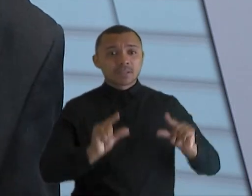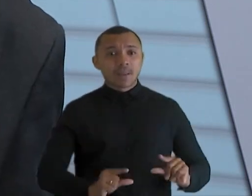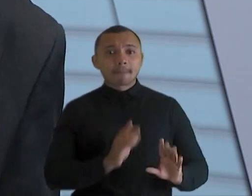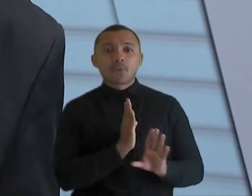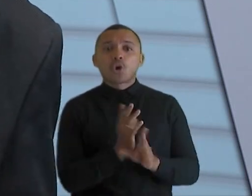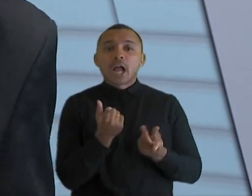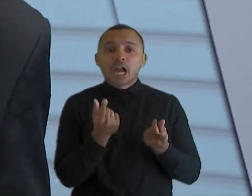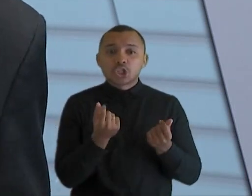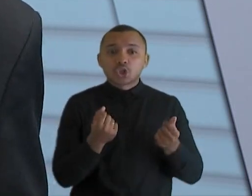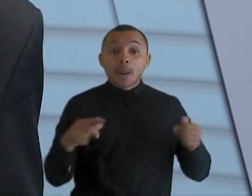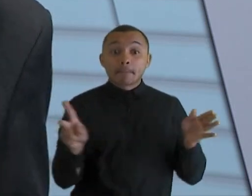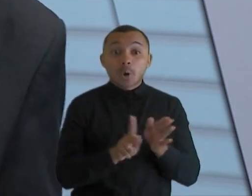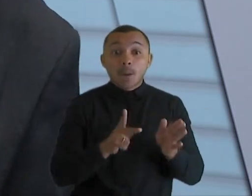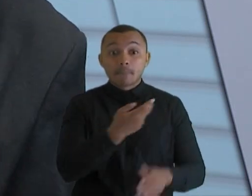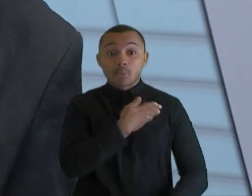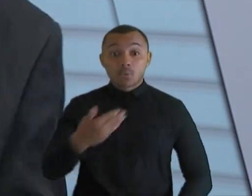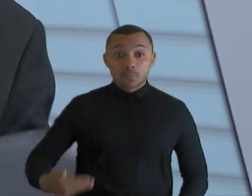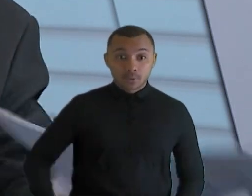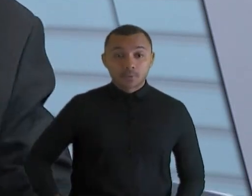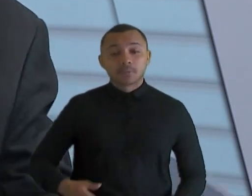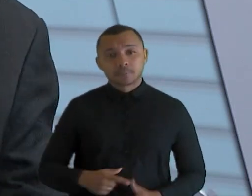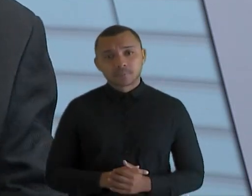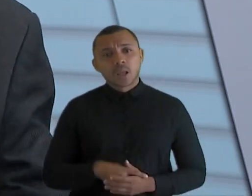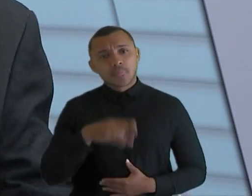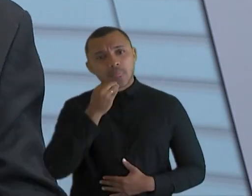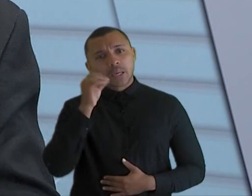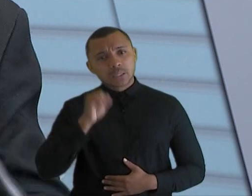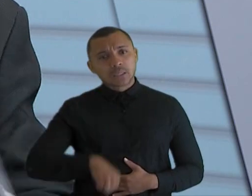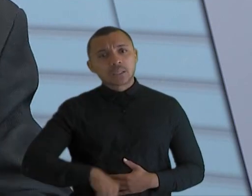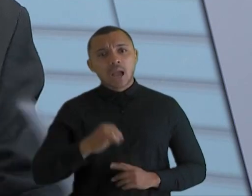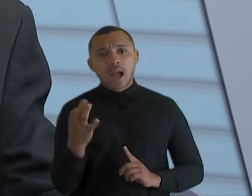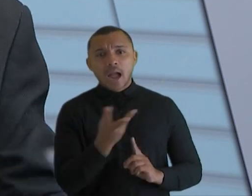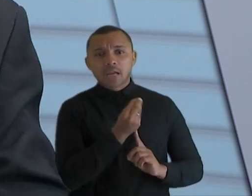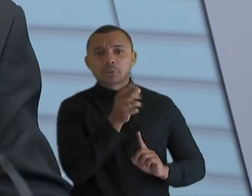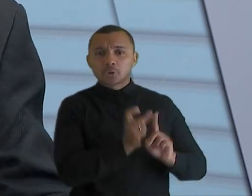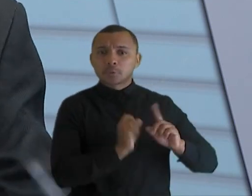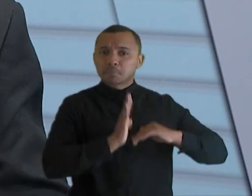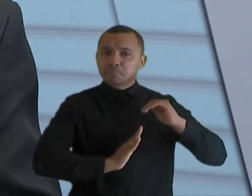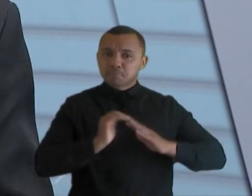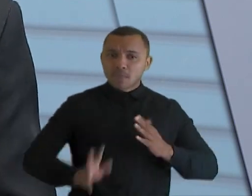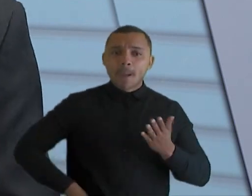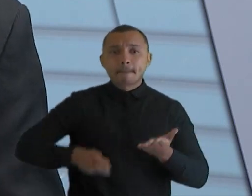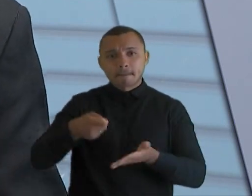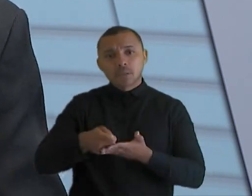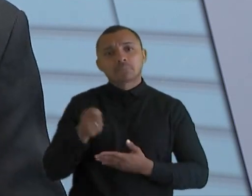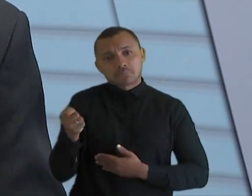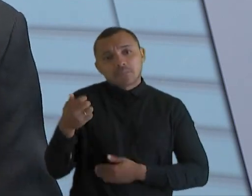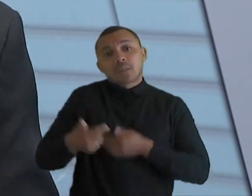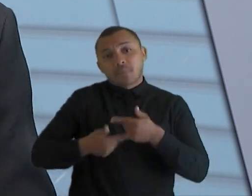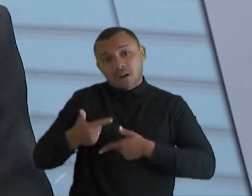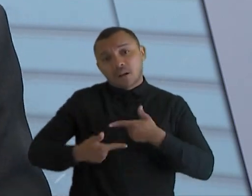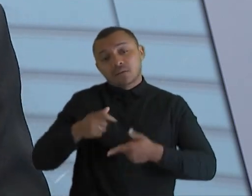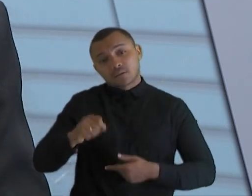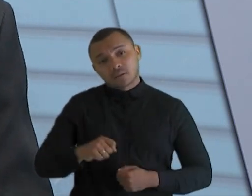no cachê do artista, que merece receber o seu cachê. Claro, ele está ali trabalhando, ele é um artista profissional.